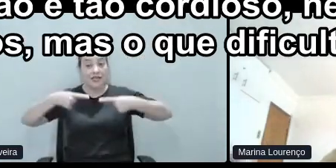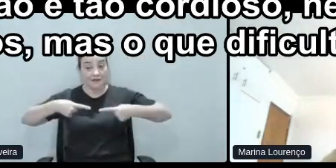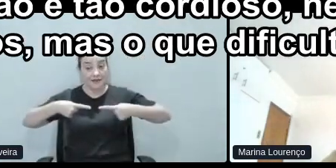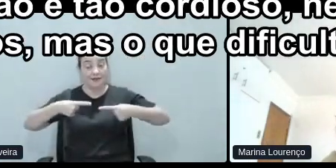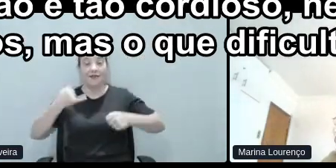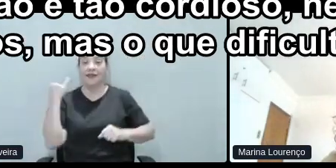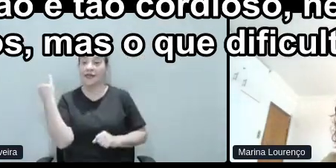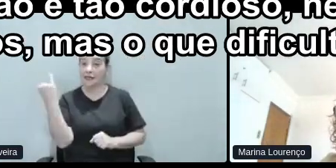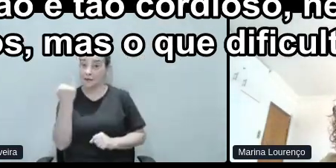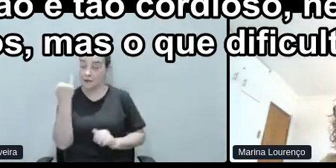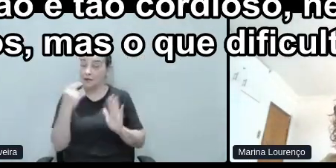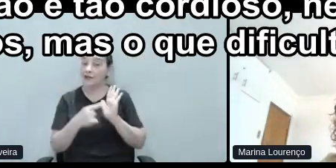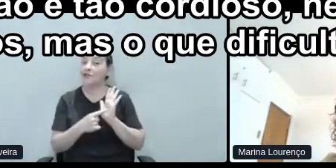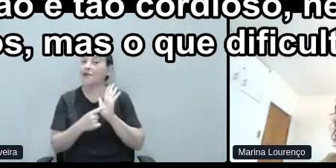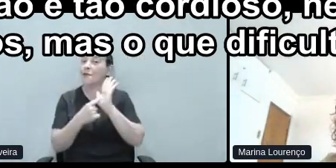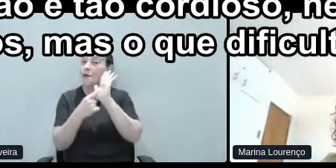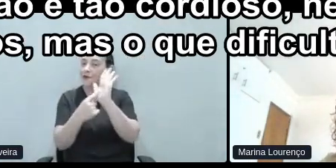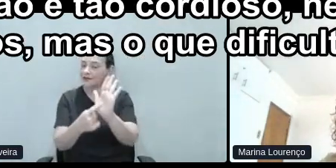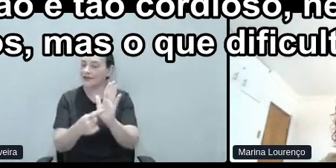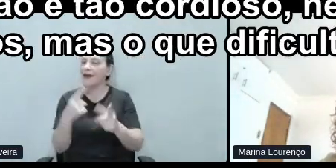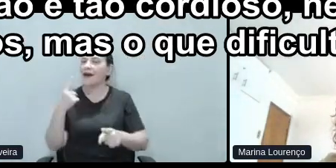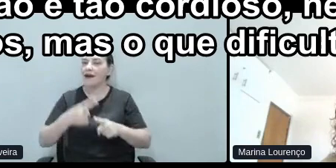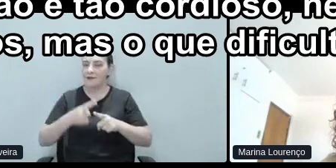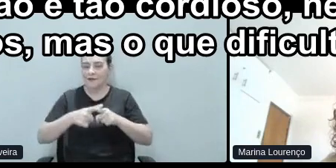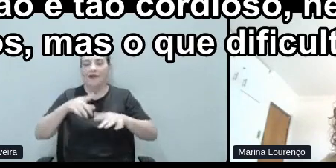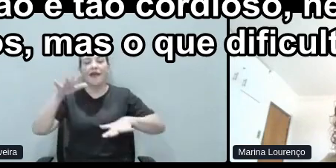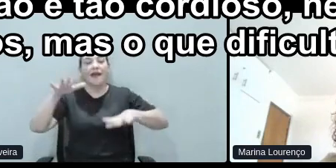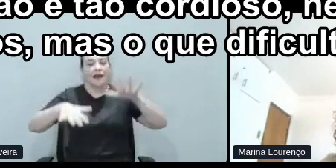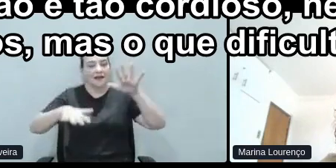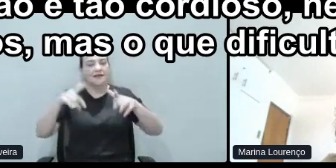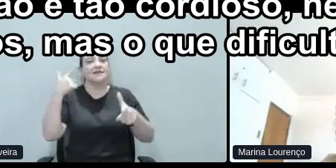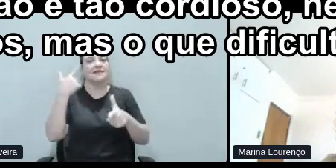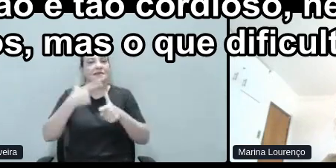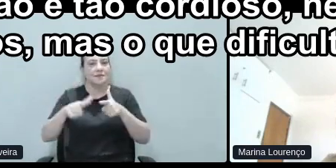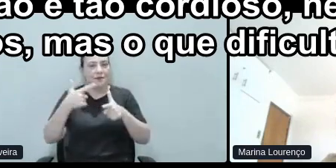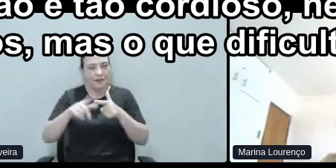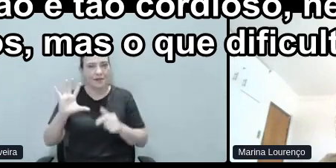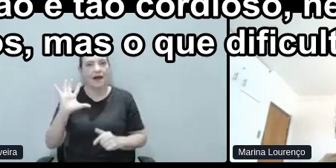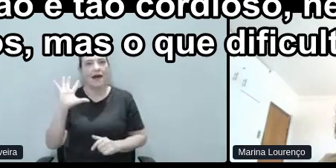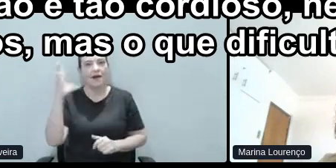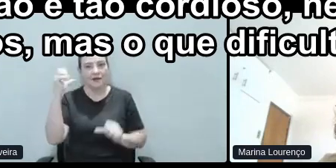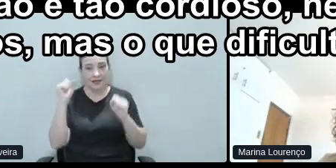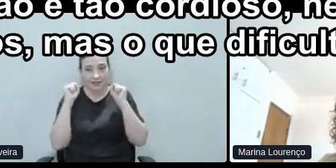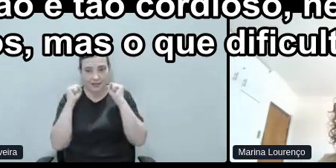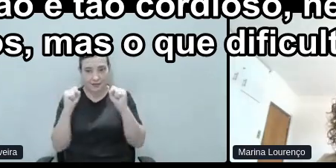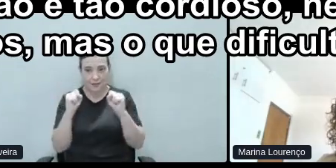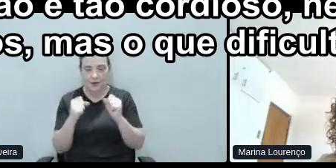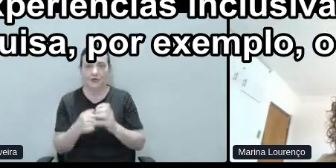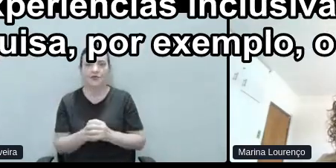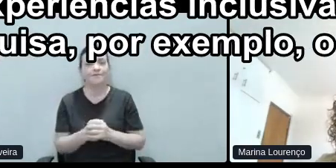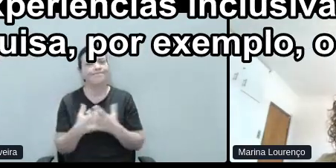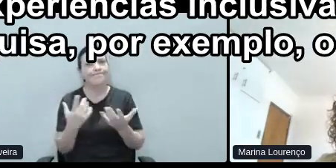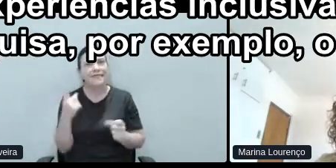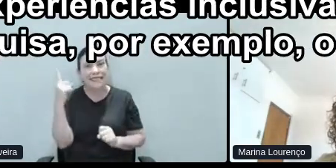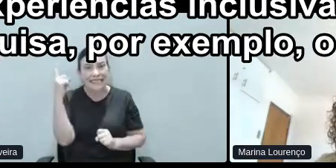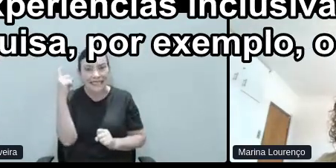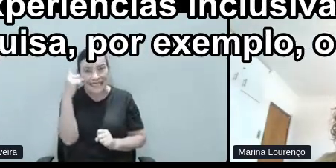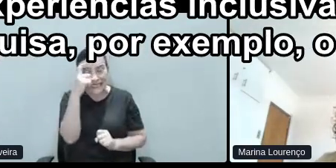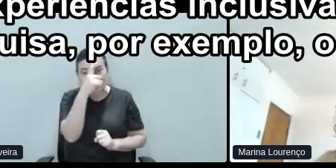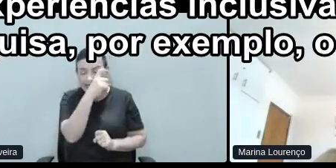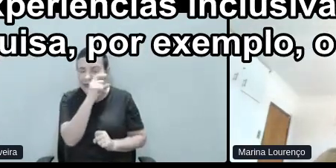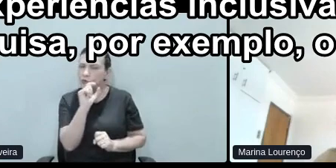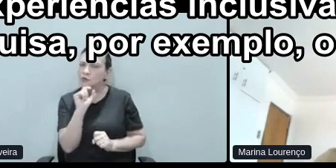cor-de-rosa, né, temos muitos desafios, mas o que dificulta, né, para a gente garantir